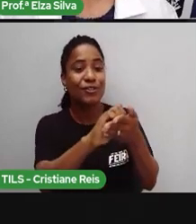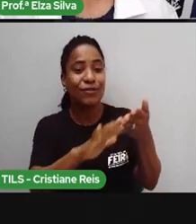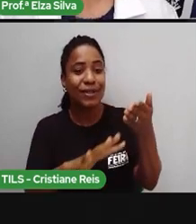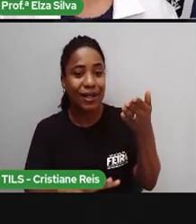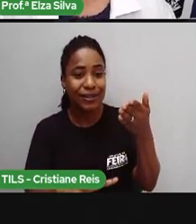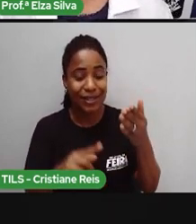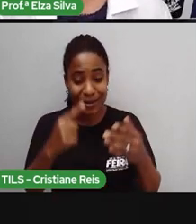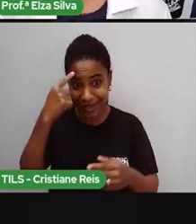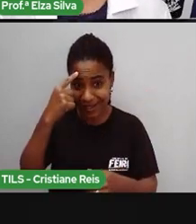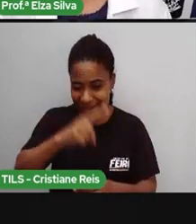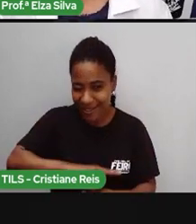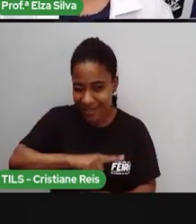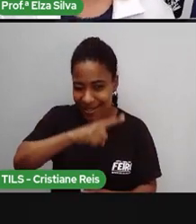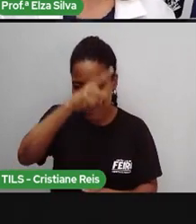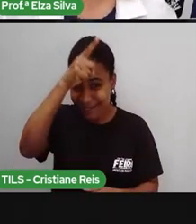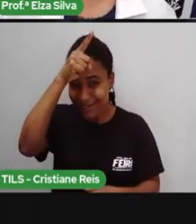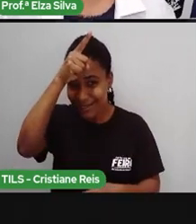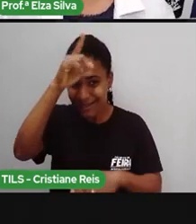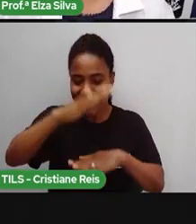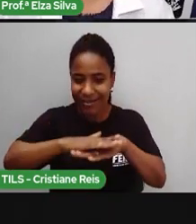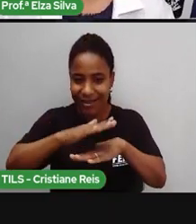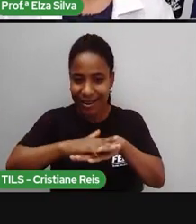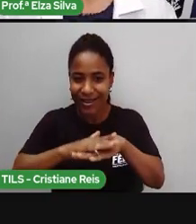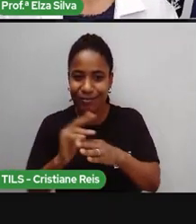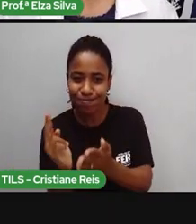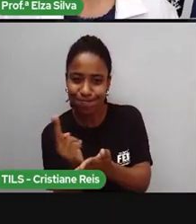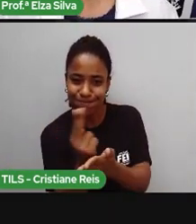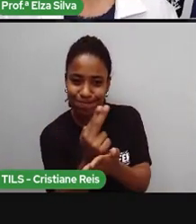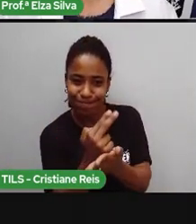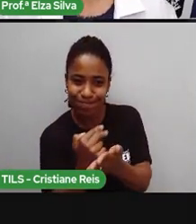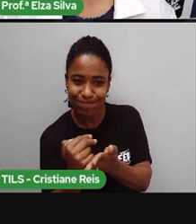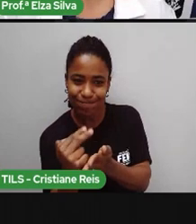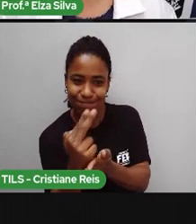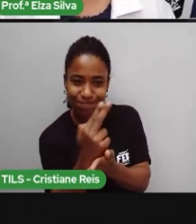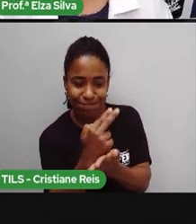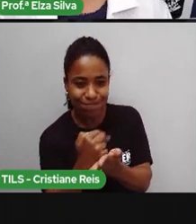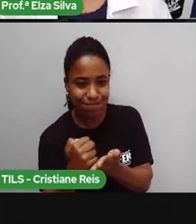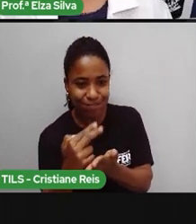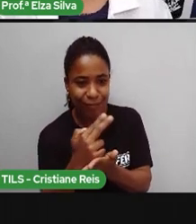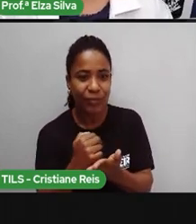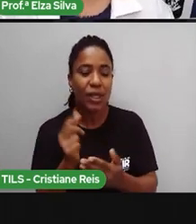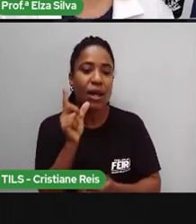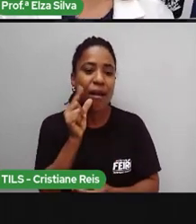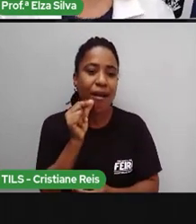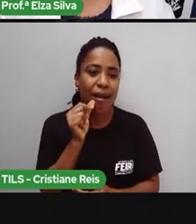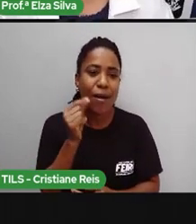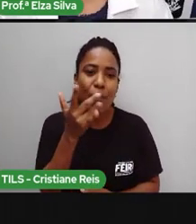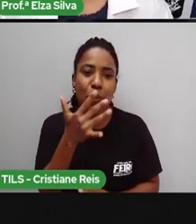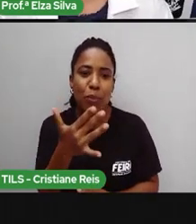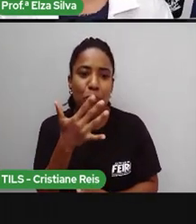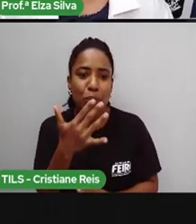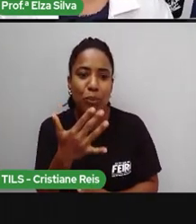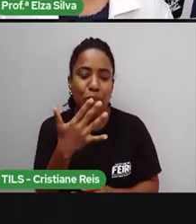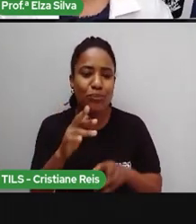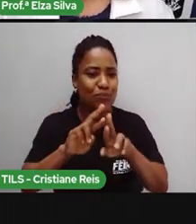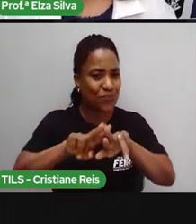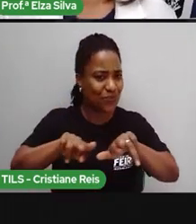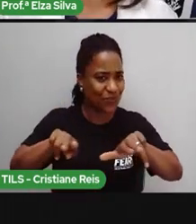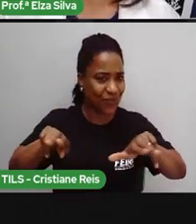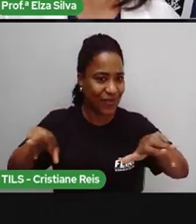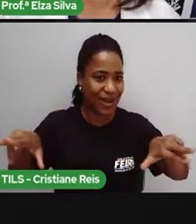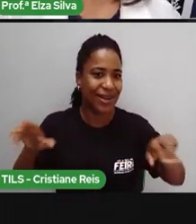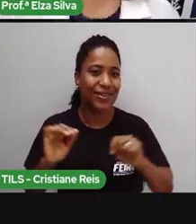a sua criatividade. Faça desenhos. Se possível, utilize lápis de cores para pintar os seus desenhos.